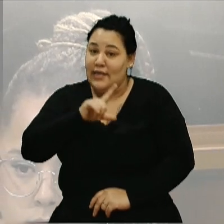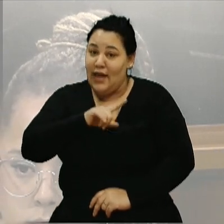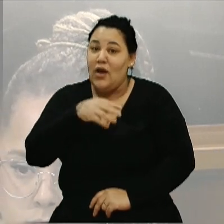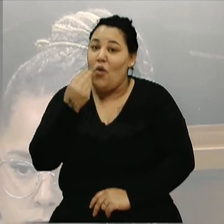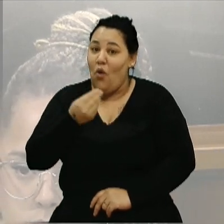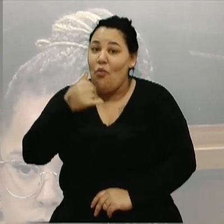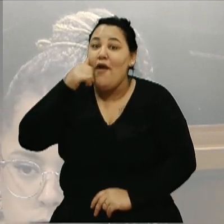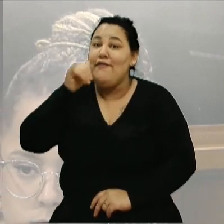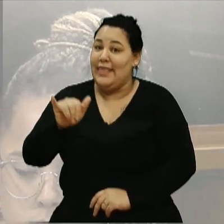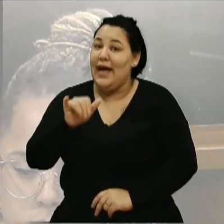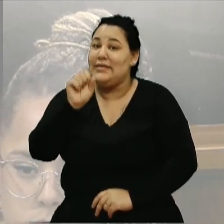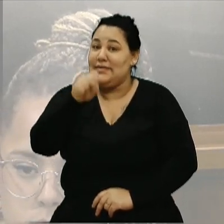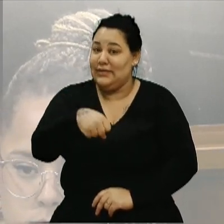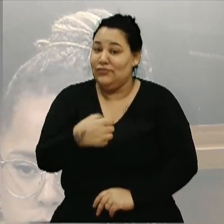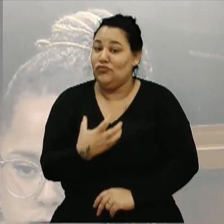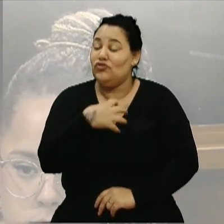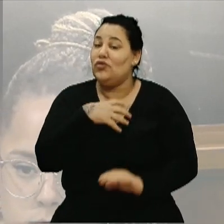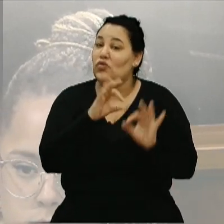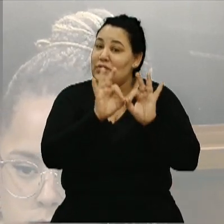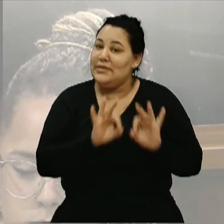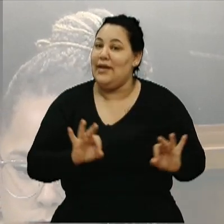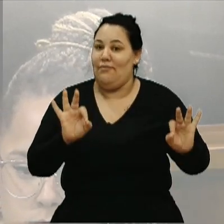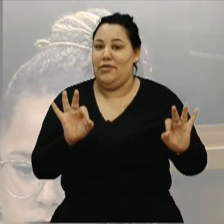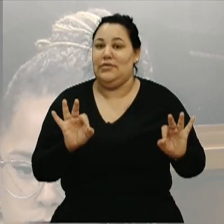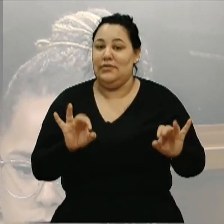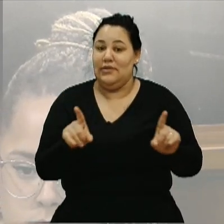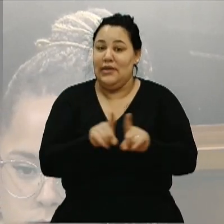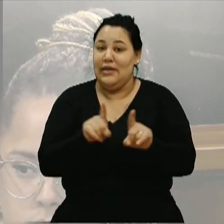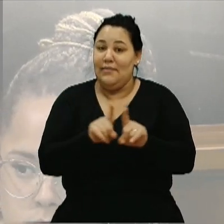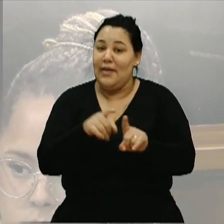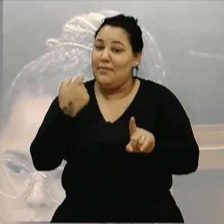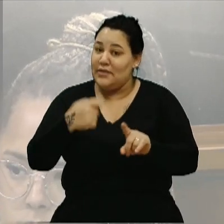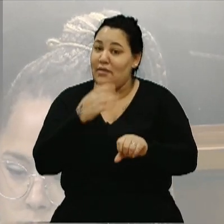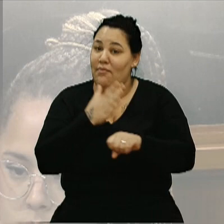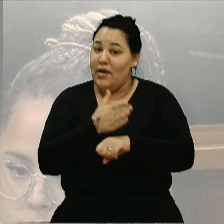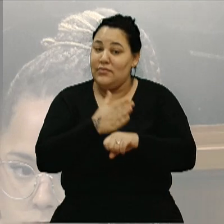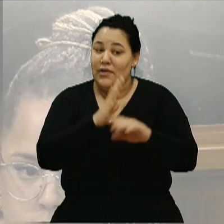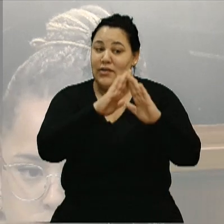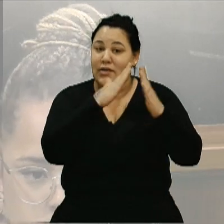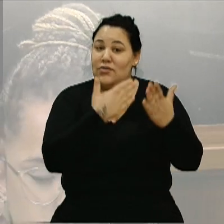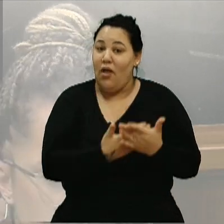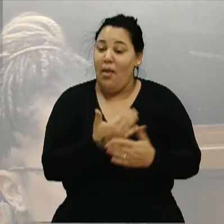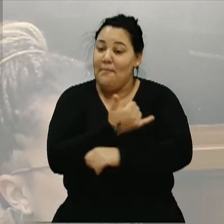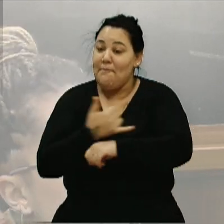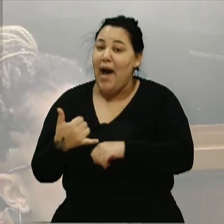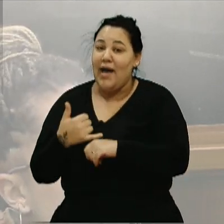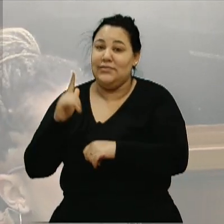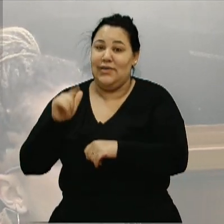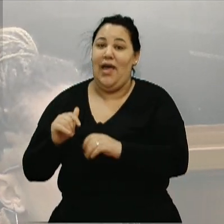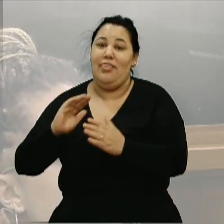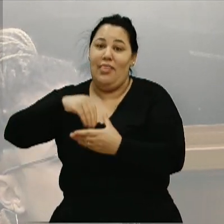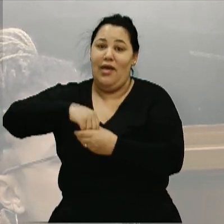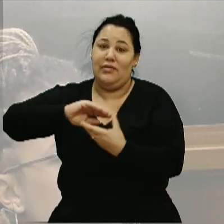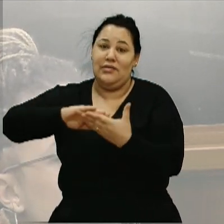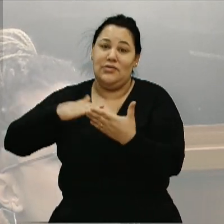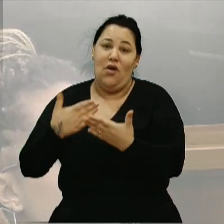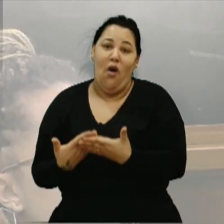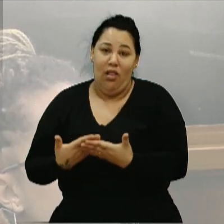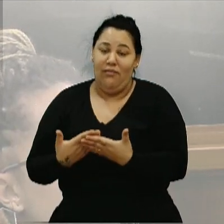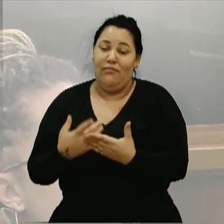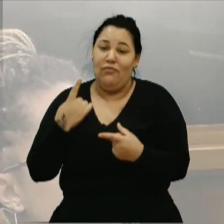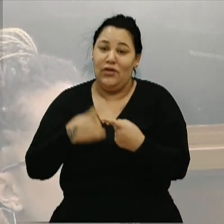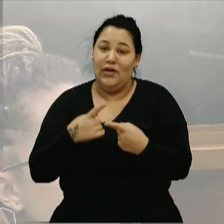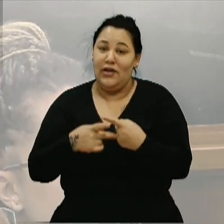e que também passa pelas nossas escolas. Quando nós falamos de tratar desses temas,